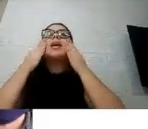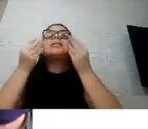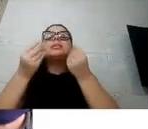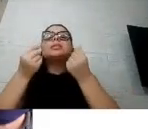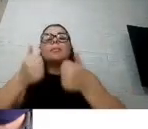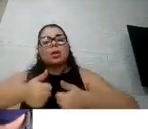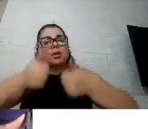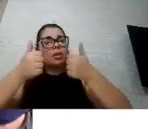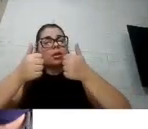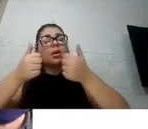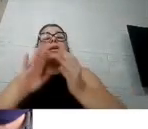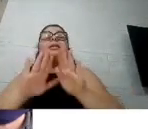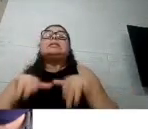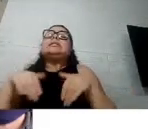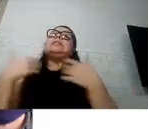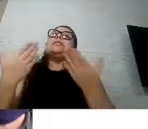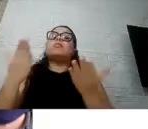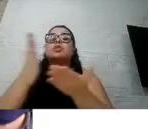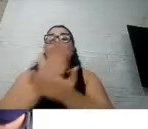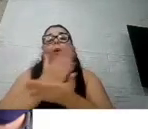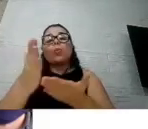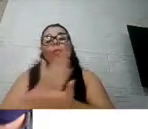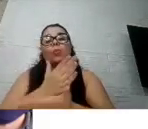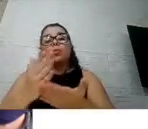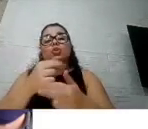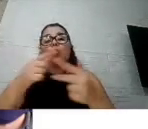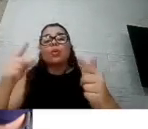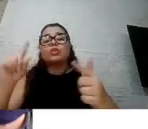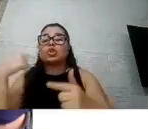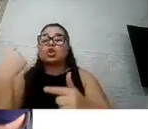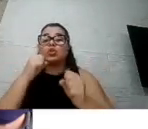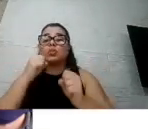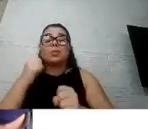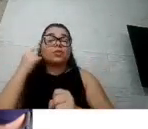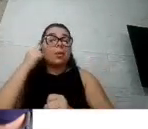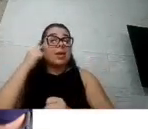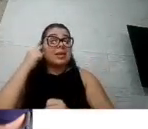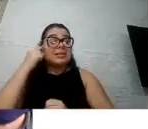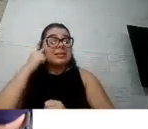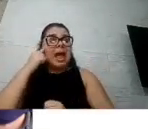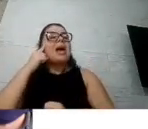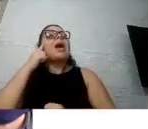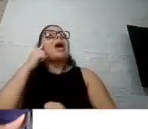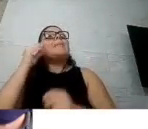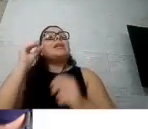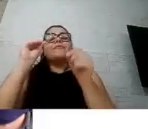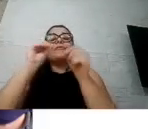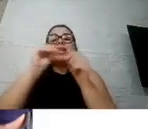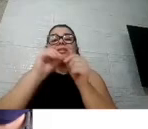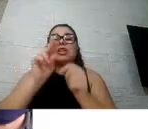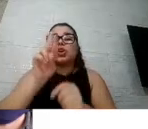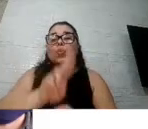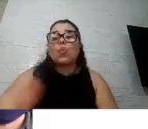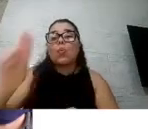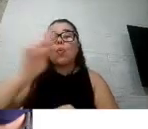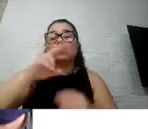Então, assim, são algumas questões que a gente pode pensar para tentar fazer com que esse uso de máscara seja mais